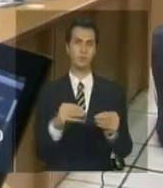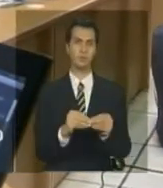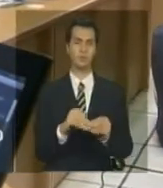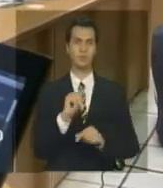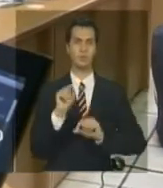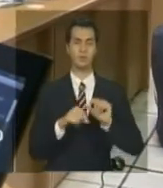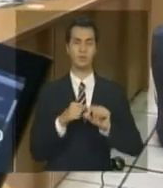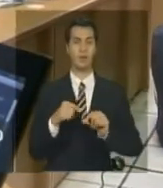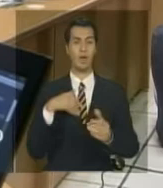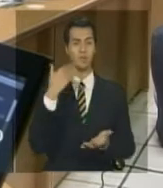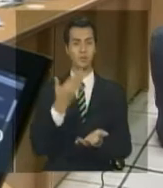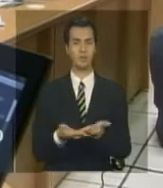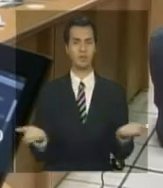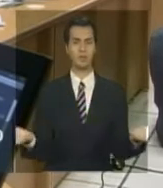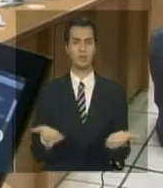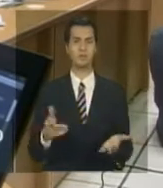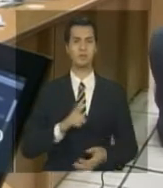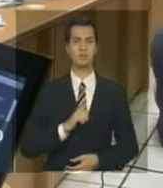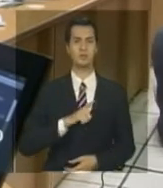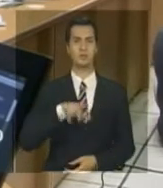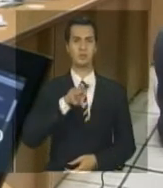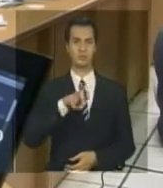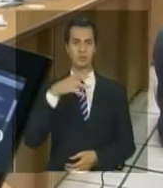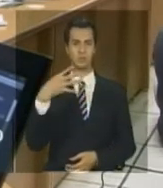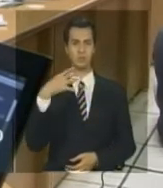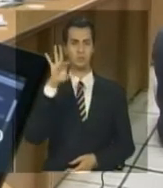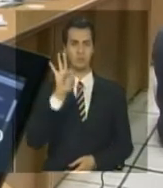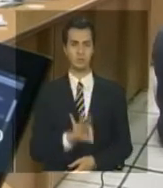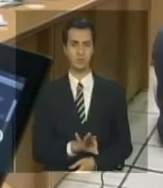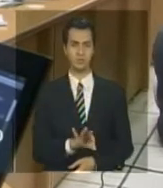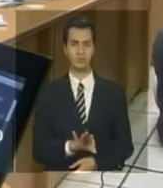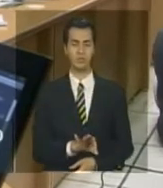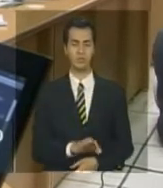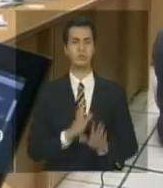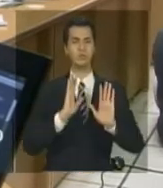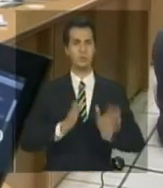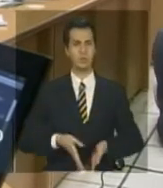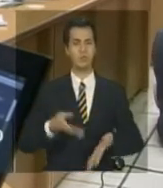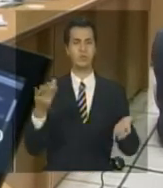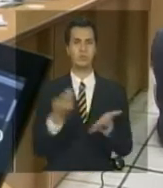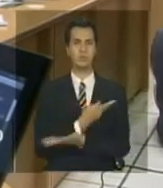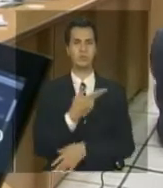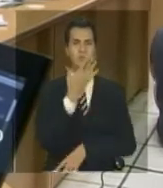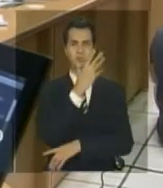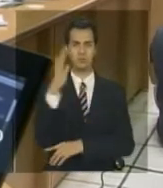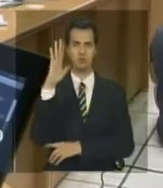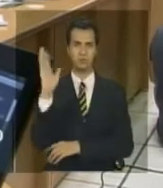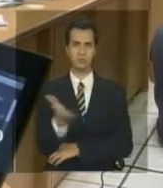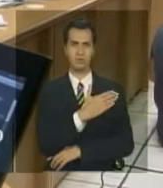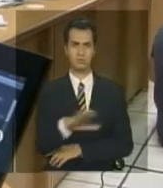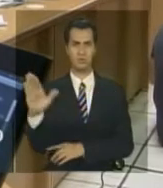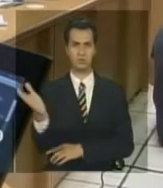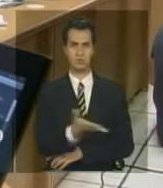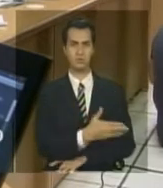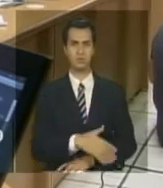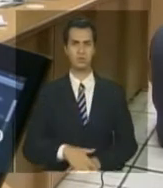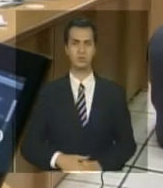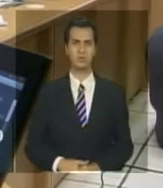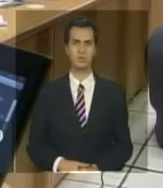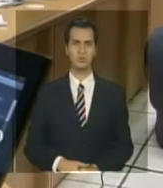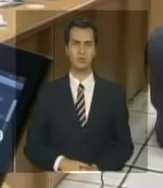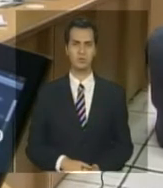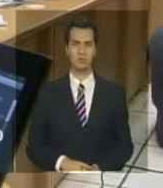acumulado até agora 54,12% do bioma já desmatado e a